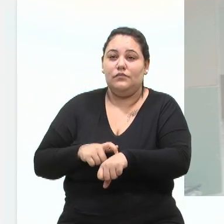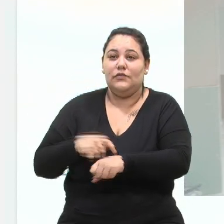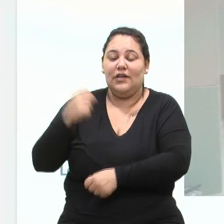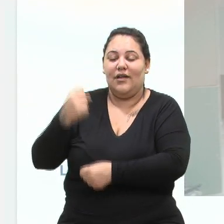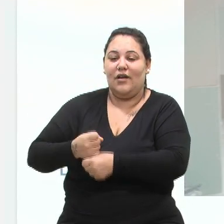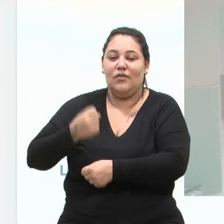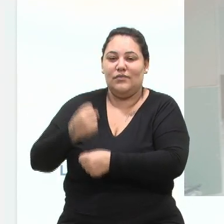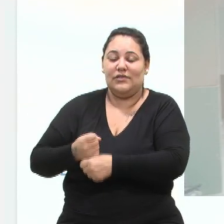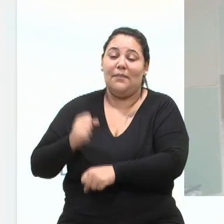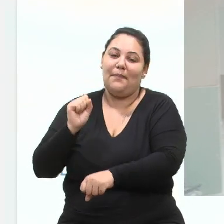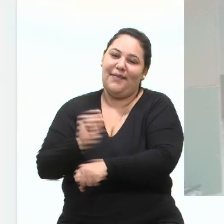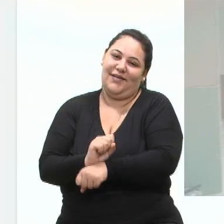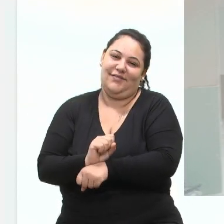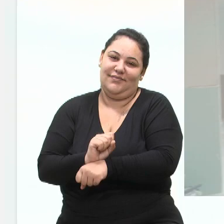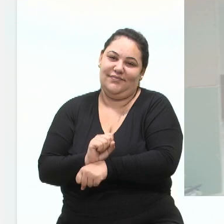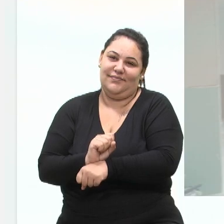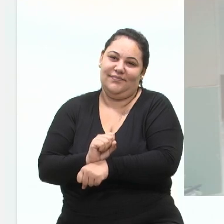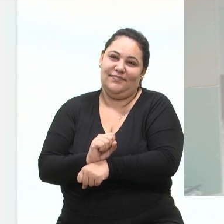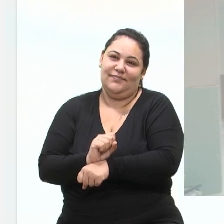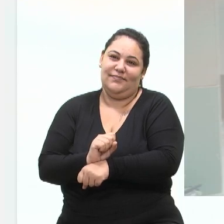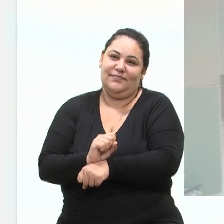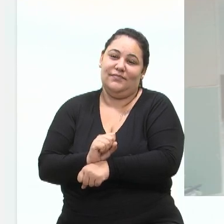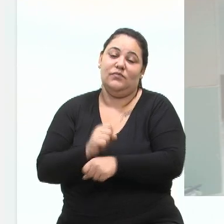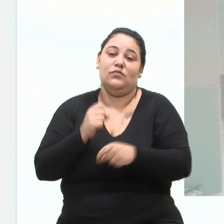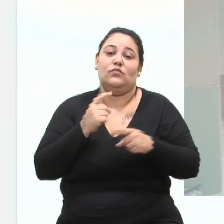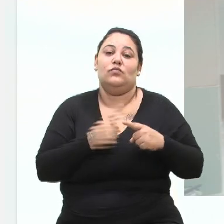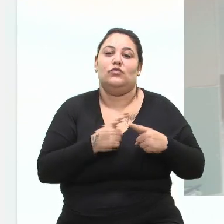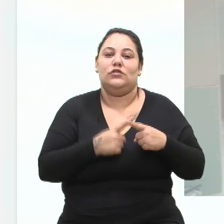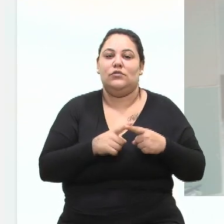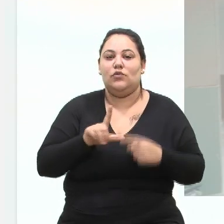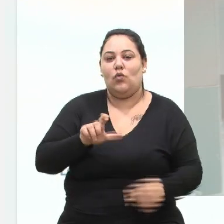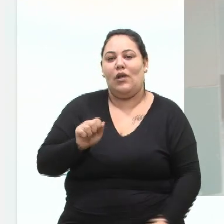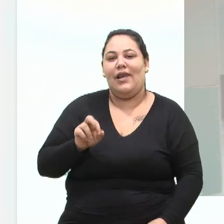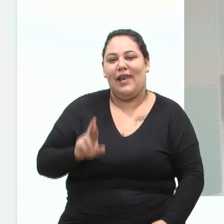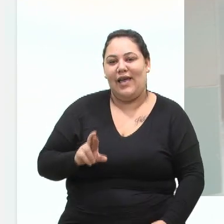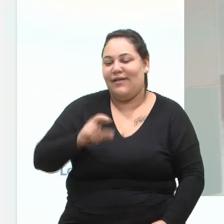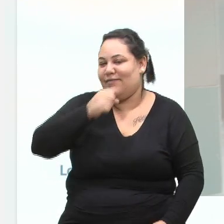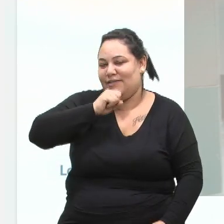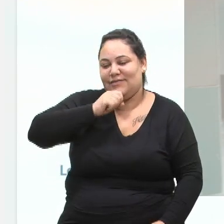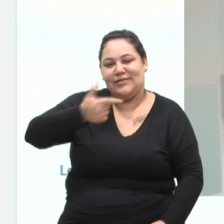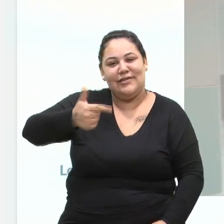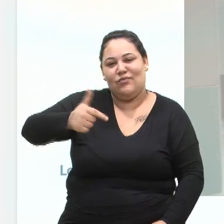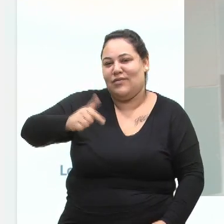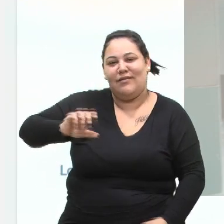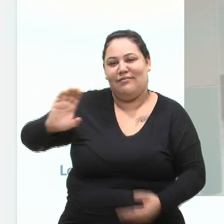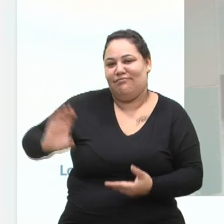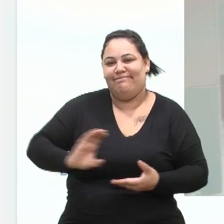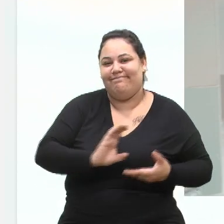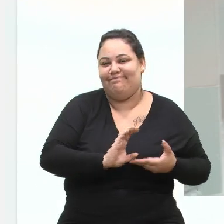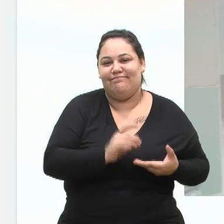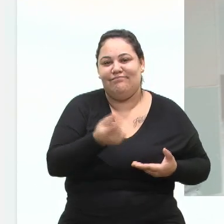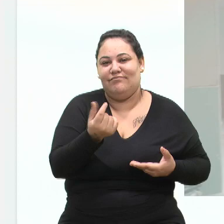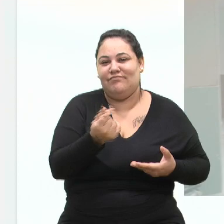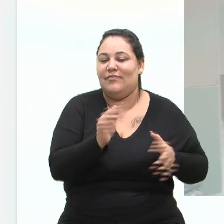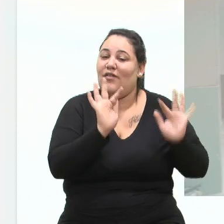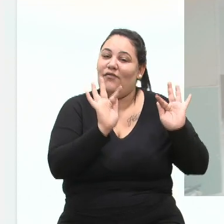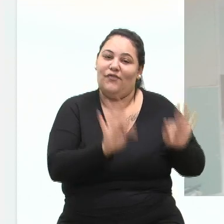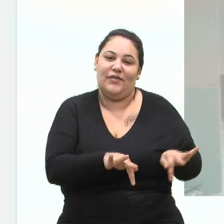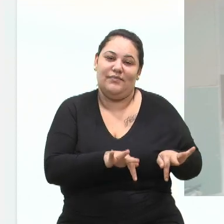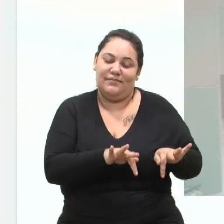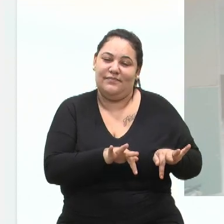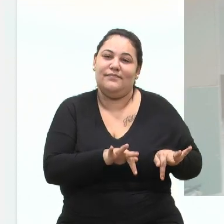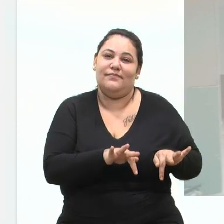parada, colegas vereadores. Está parada porque o Lar da Verice não tem mais recursos para custear a obra,